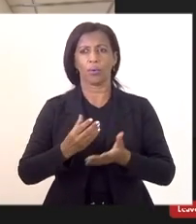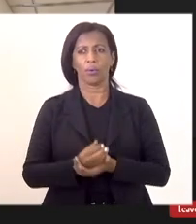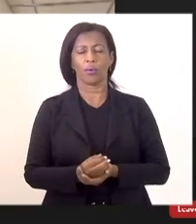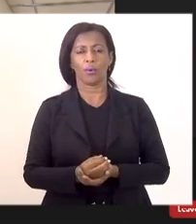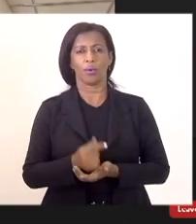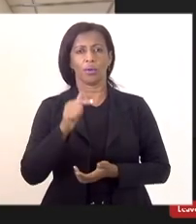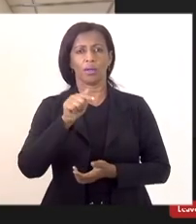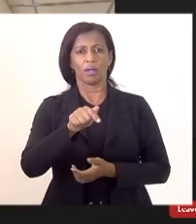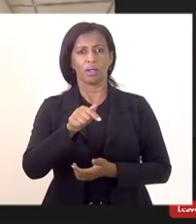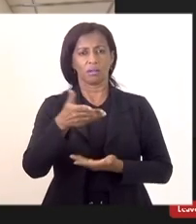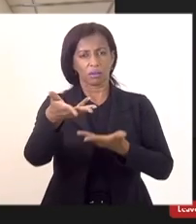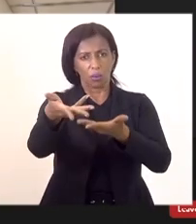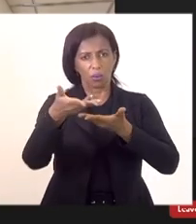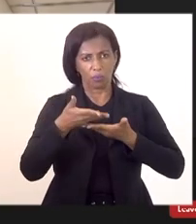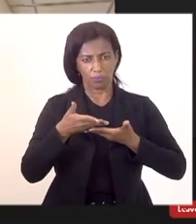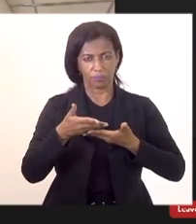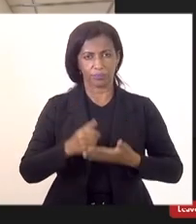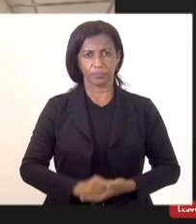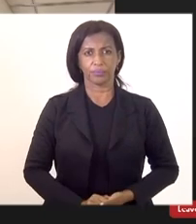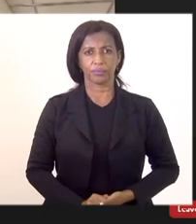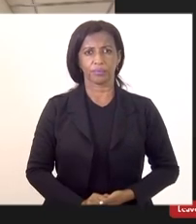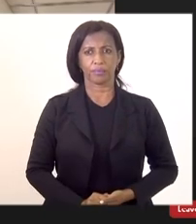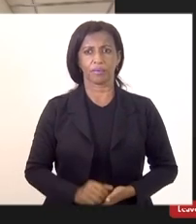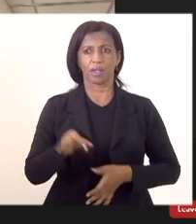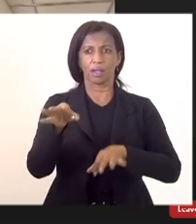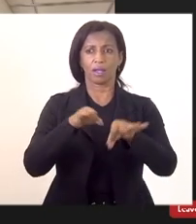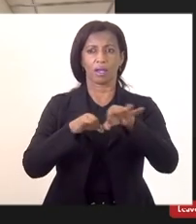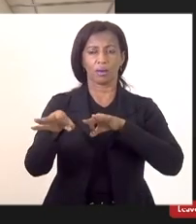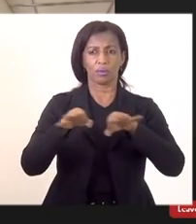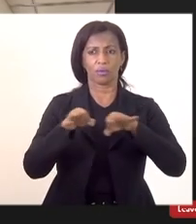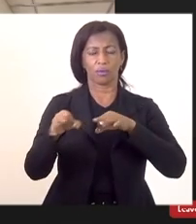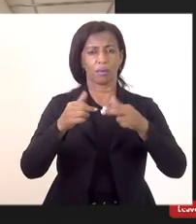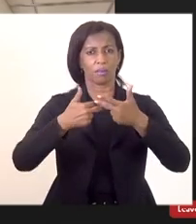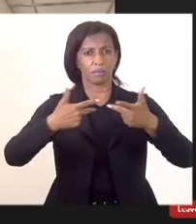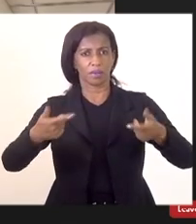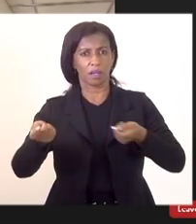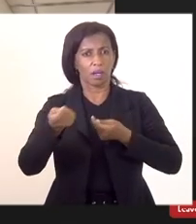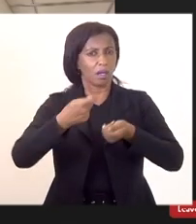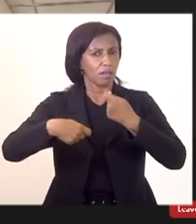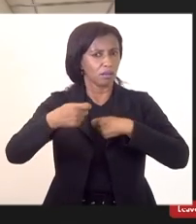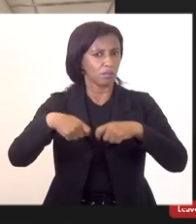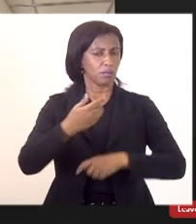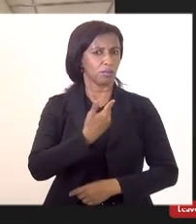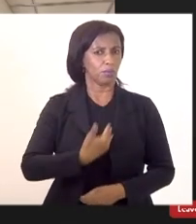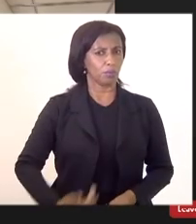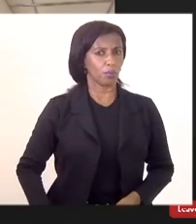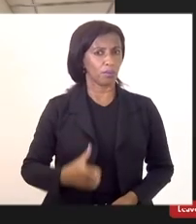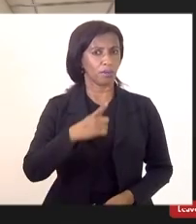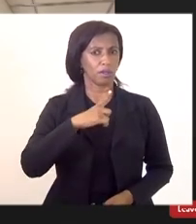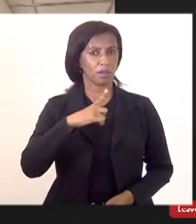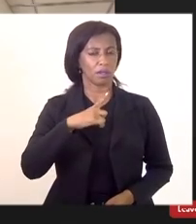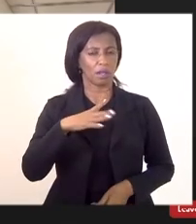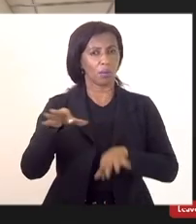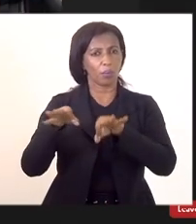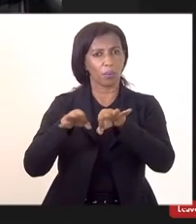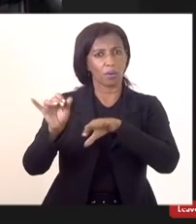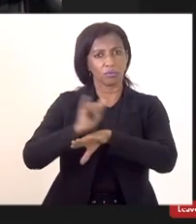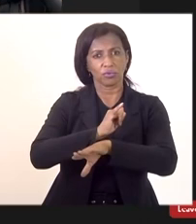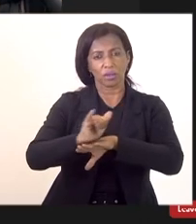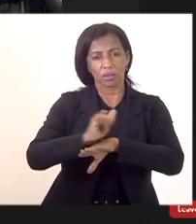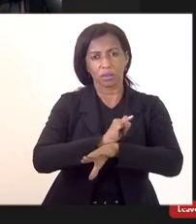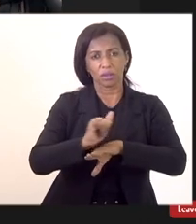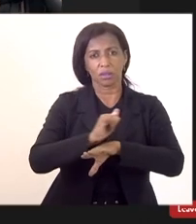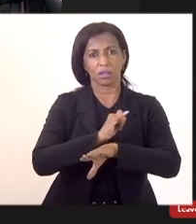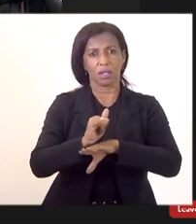através dessa convocação prévia, é a forma pela qual a administração pública tem de traçar um plano, uma estratégia,